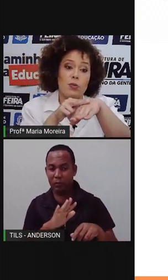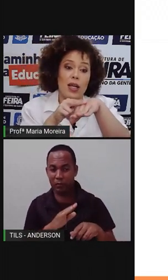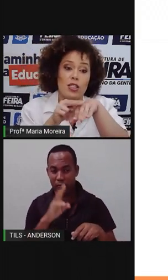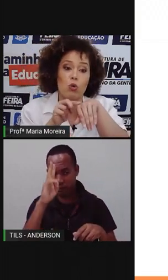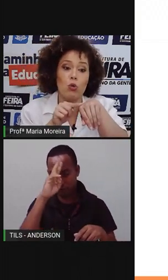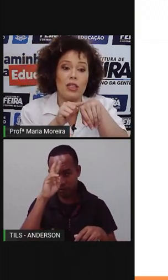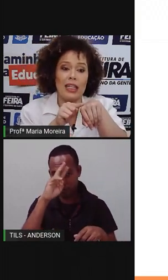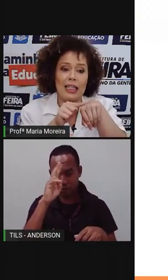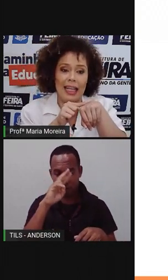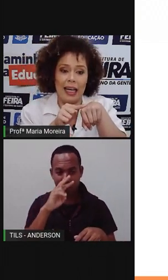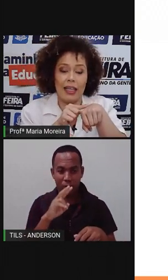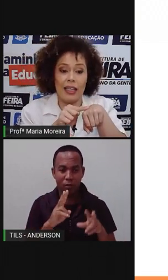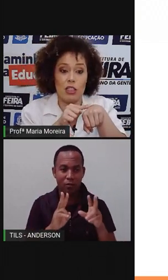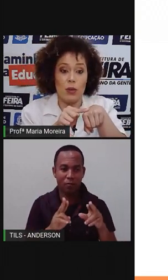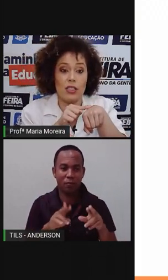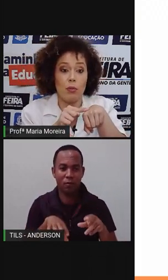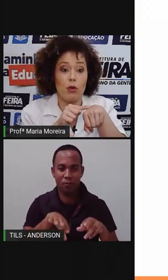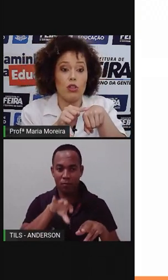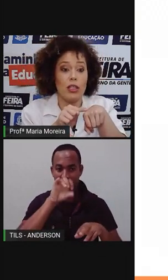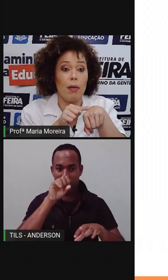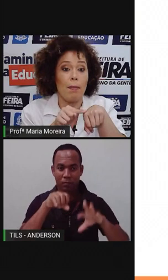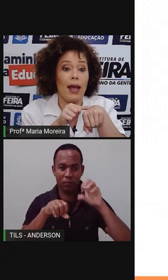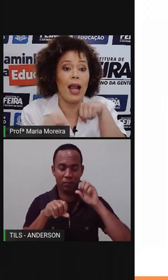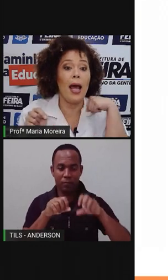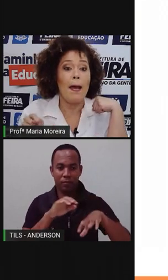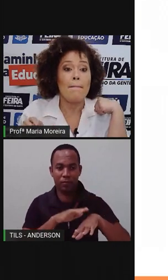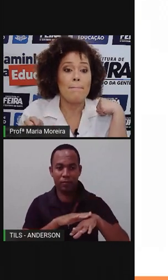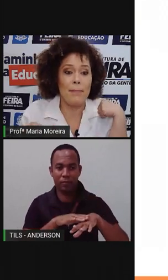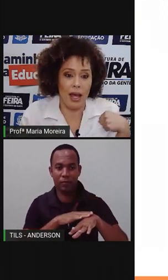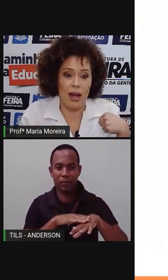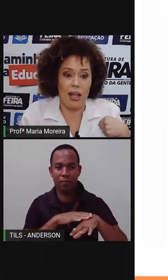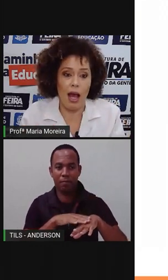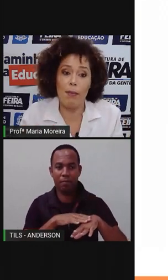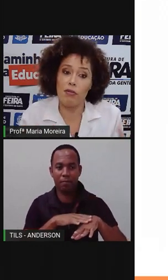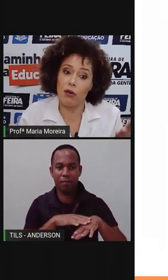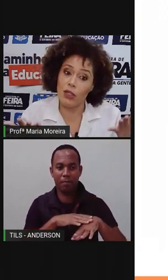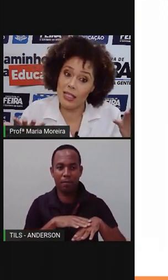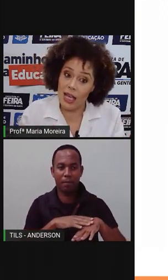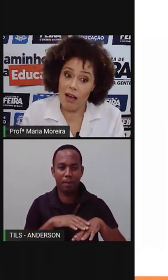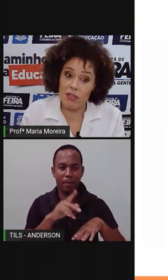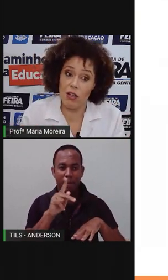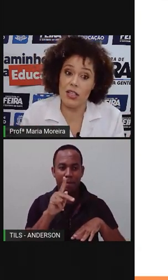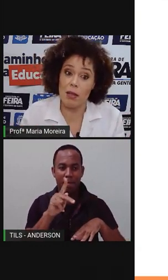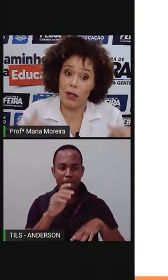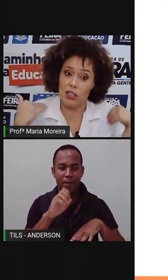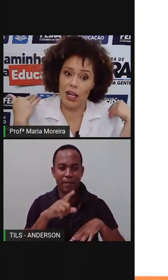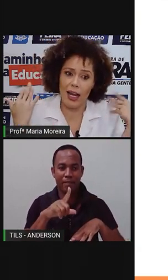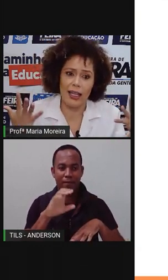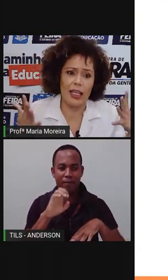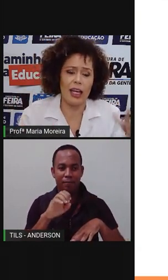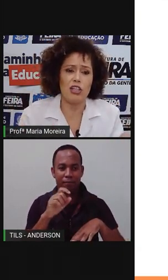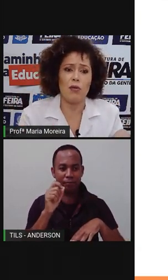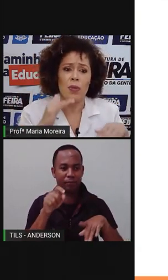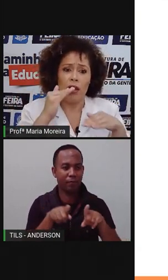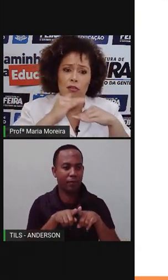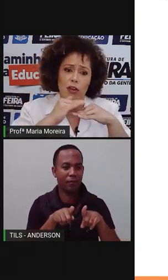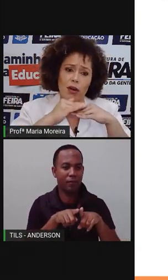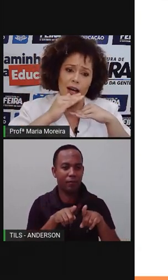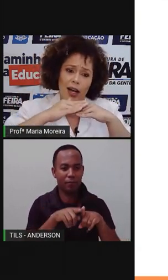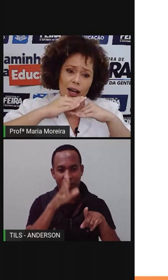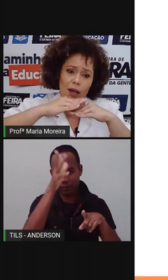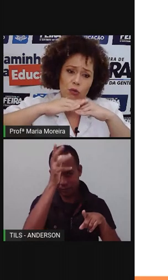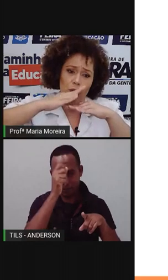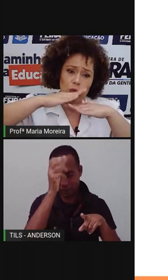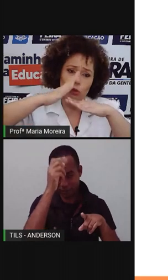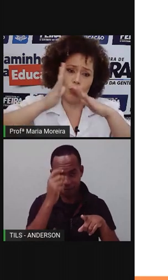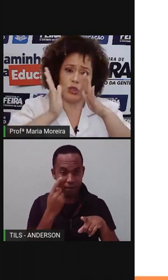Tem a respiração cutânea, que tem a respiração por onde? Também pela pele. A Pro falou das aves, deu exemplo aqui de galinha, a gente viu